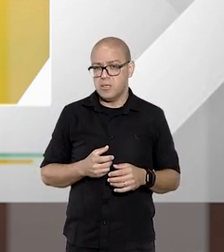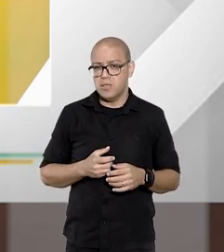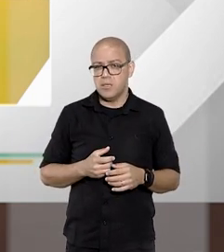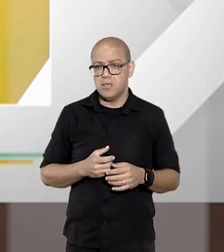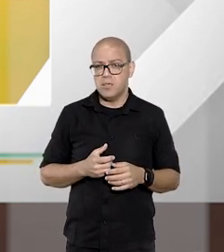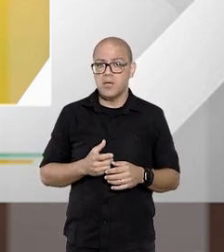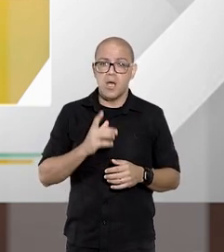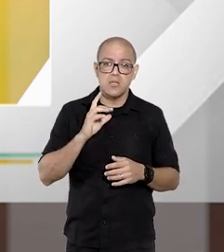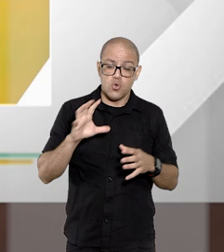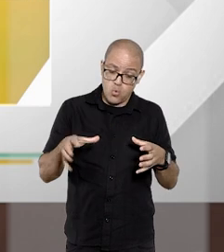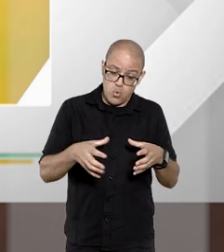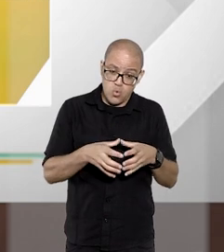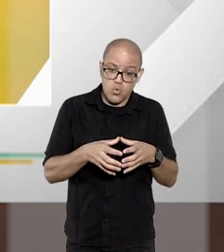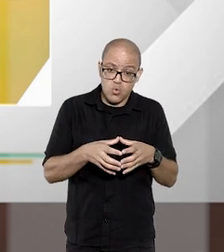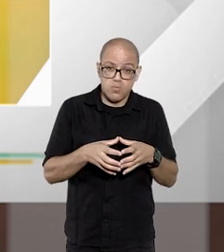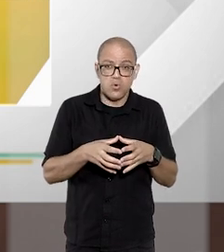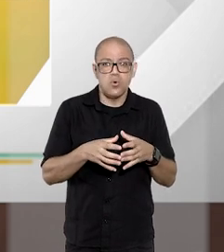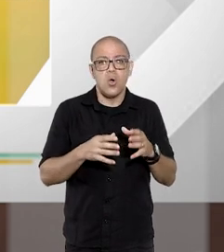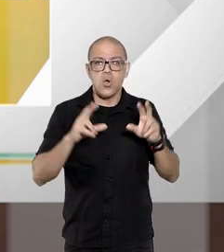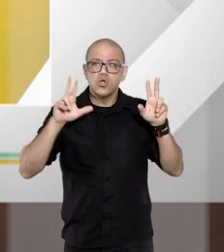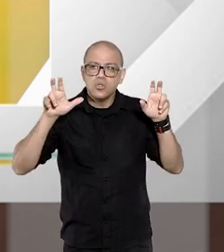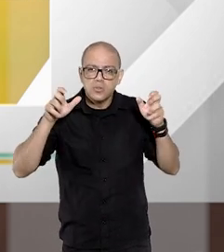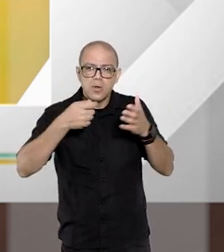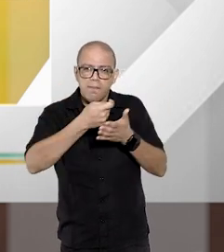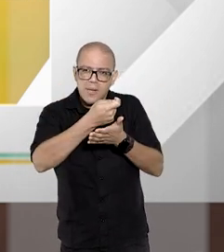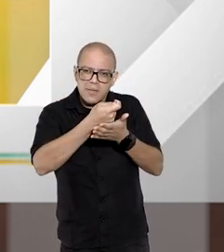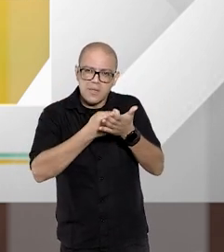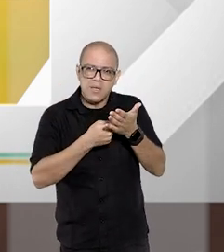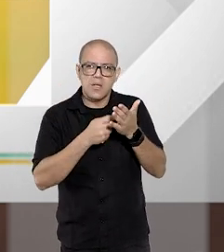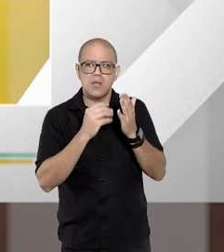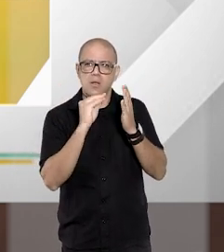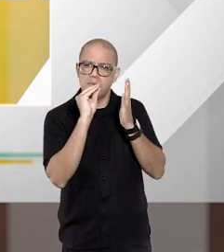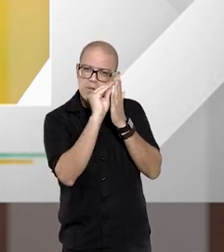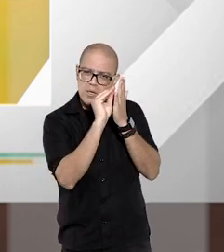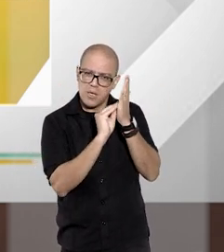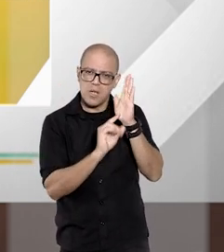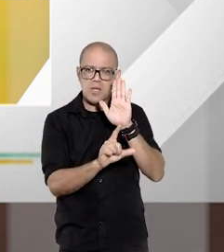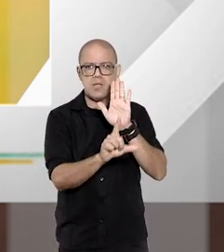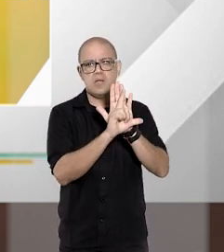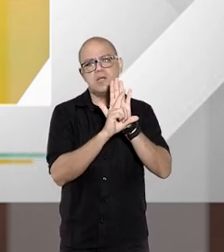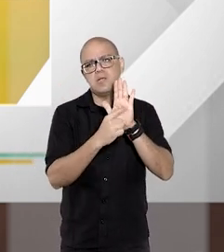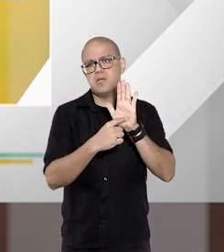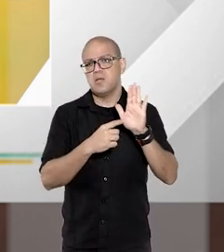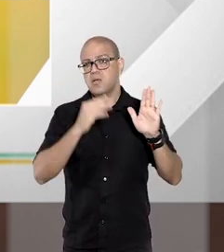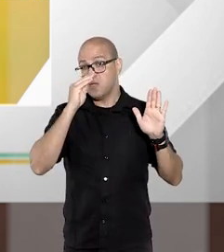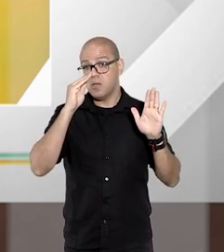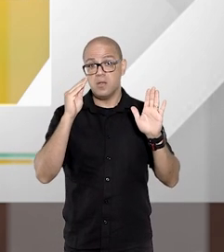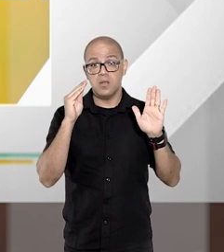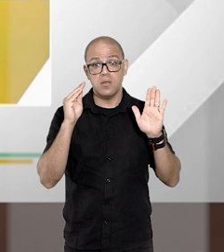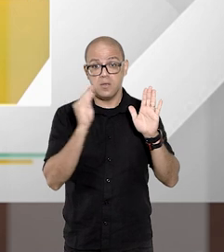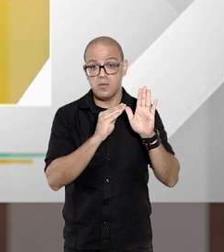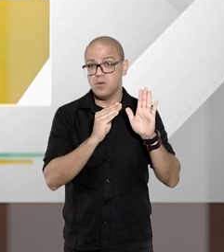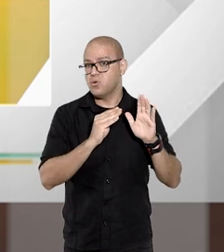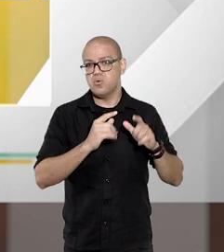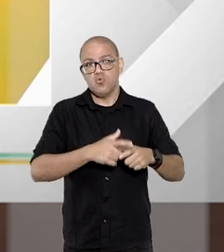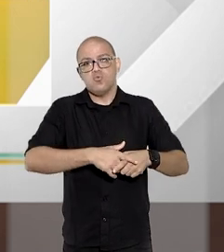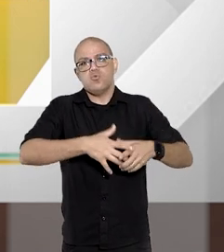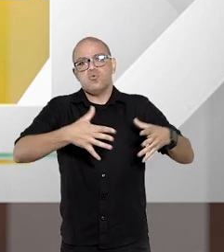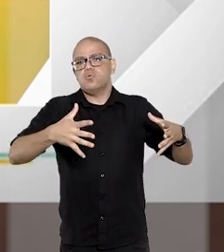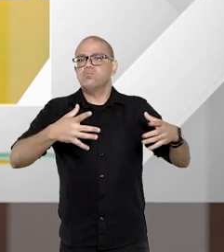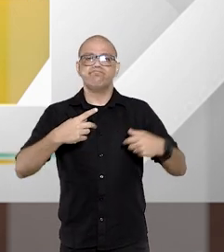determinada, a um grupo de matérias fixadas em lei e que não podem, não devem ser